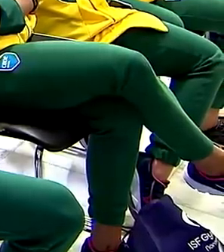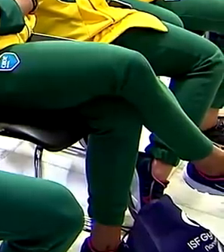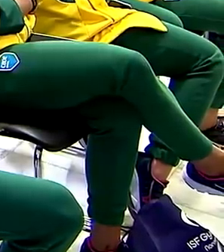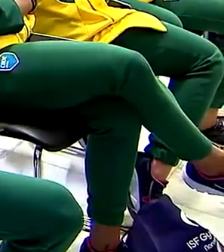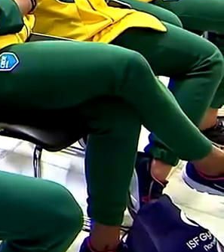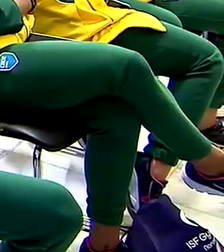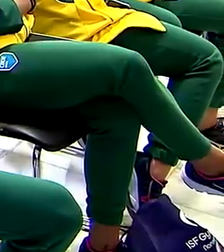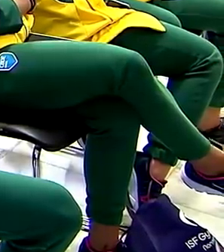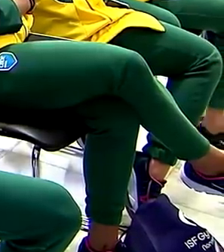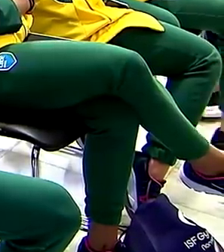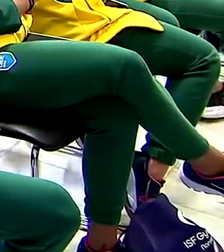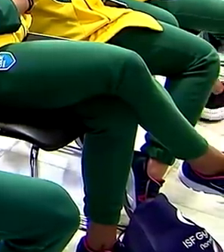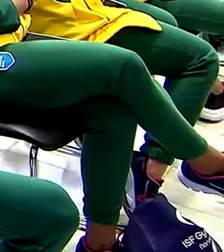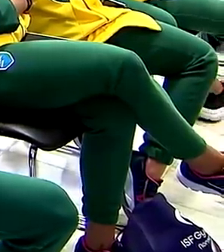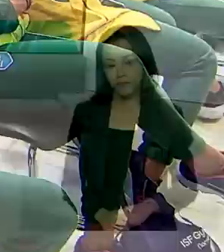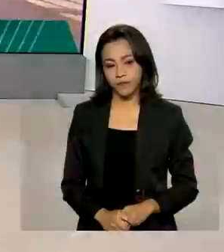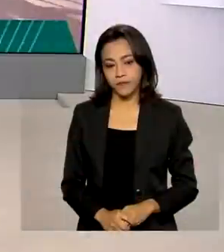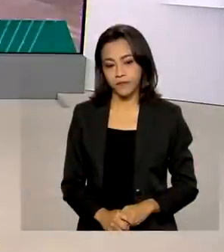exemplo do bem.